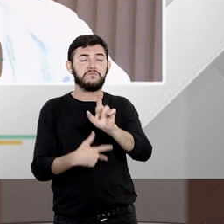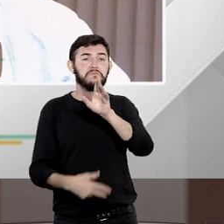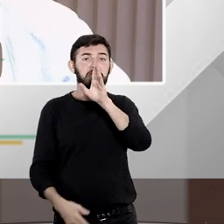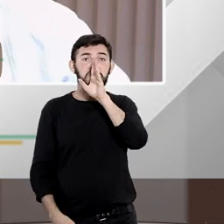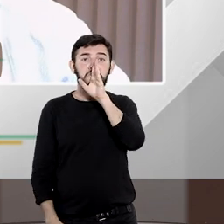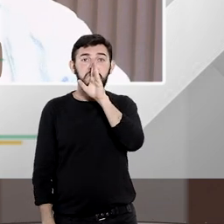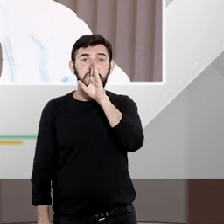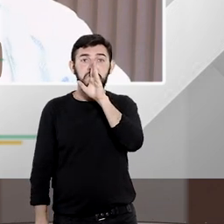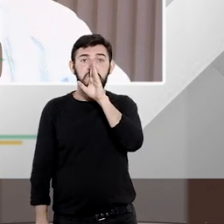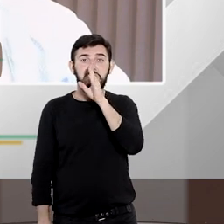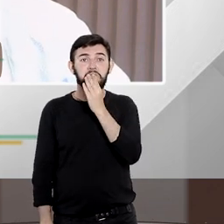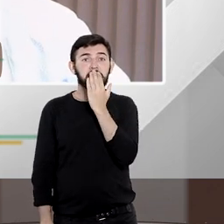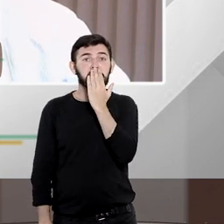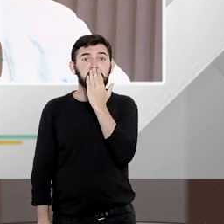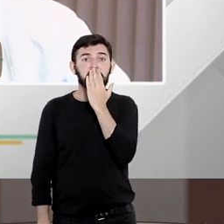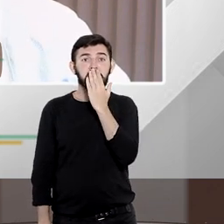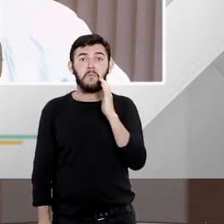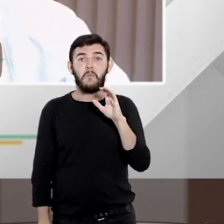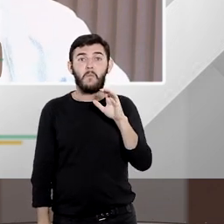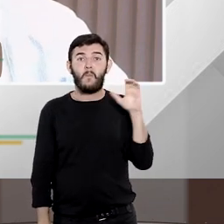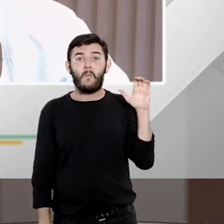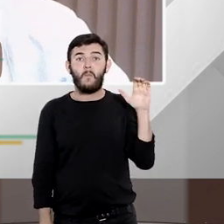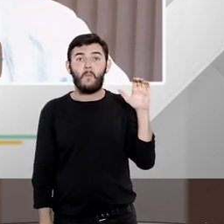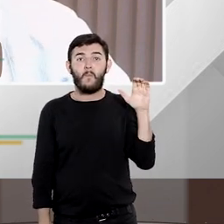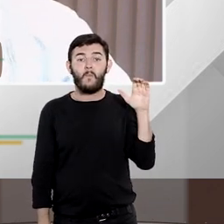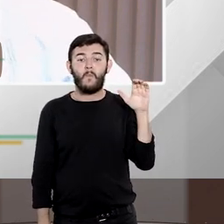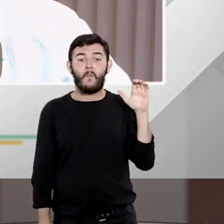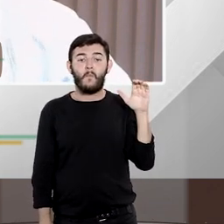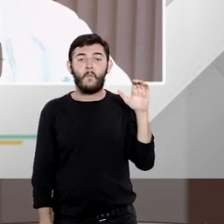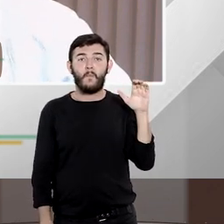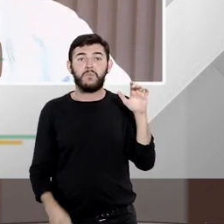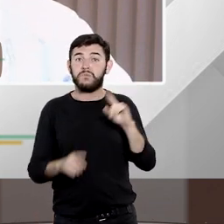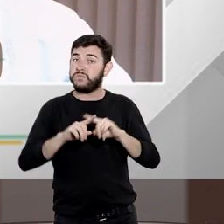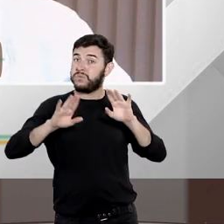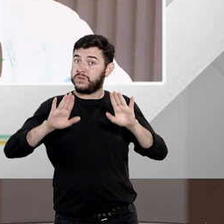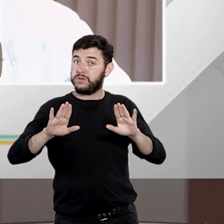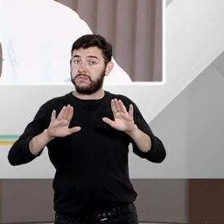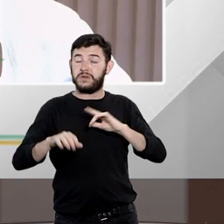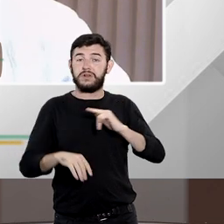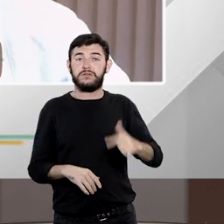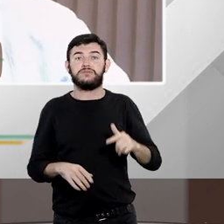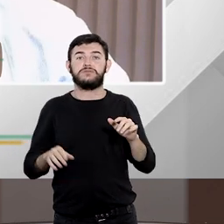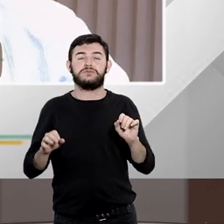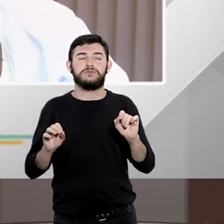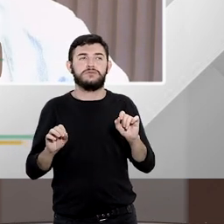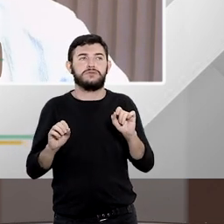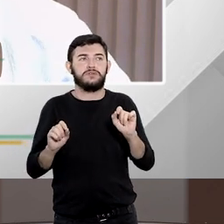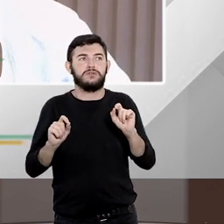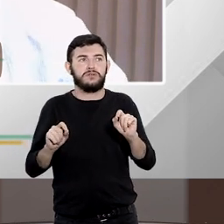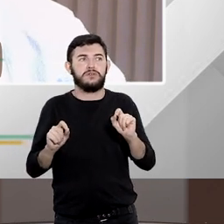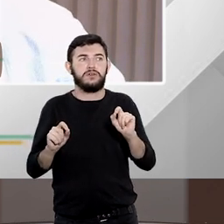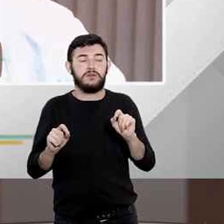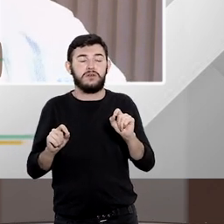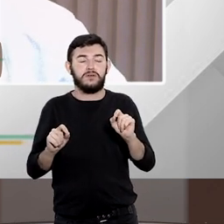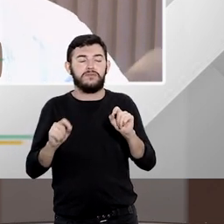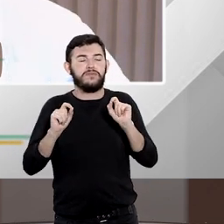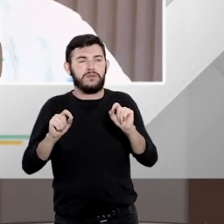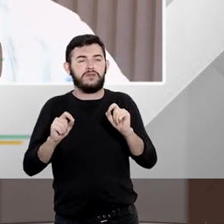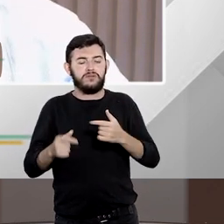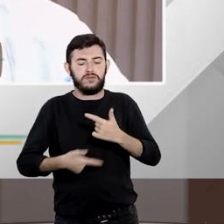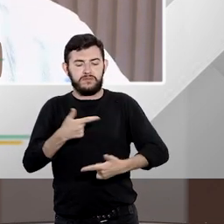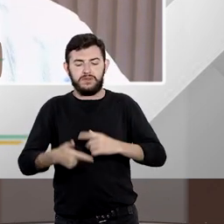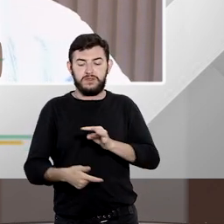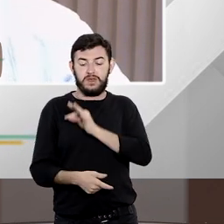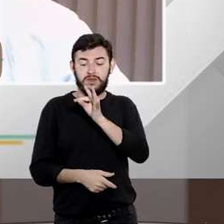do que de fato uma evolução meramente técnica mas sim para atender a uma necessidade de população